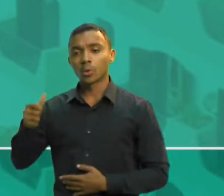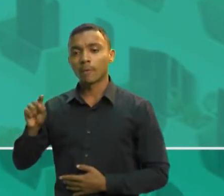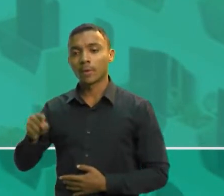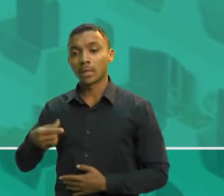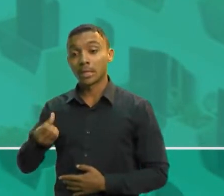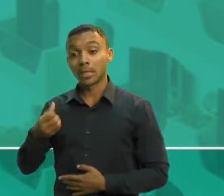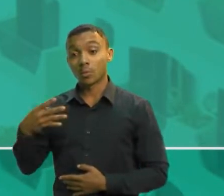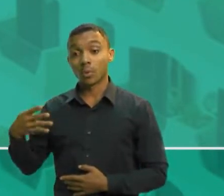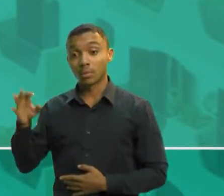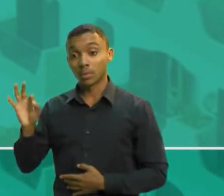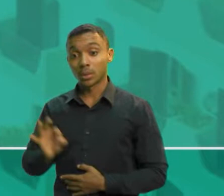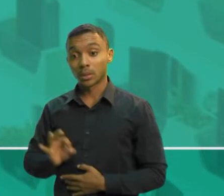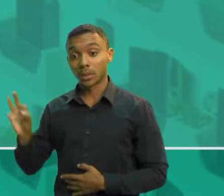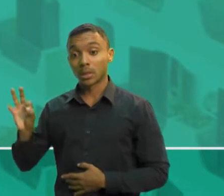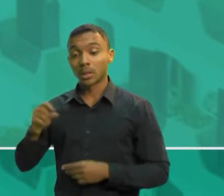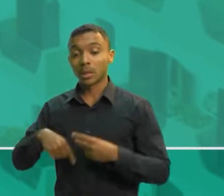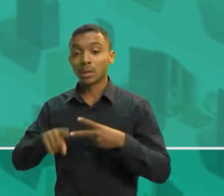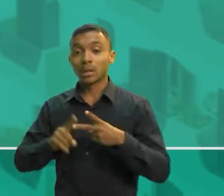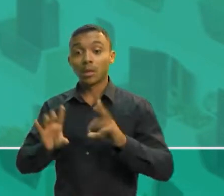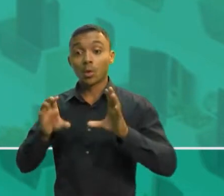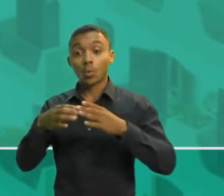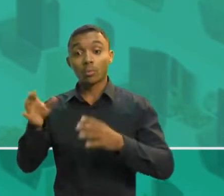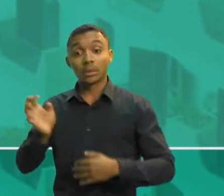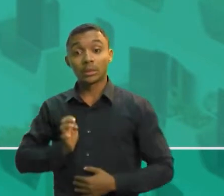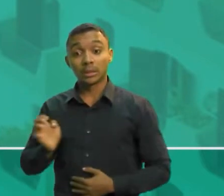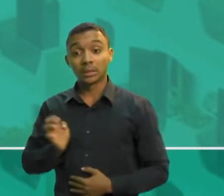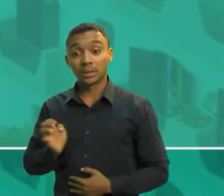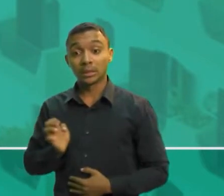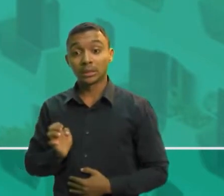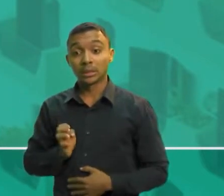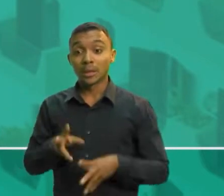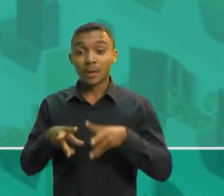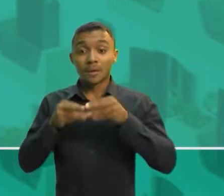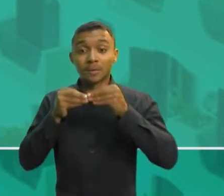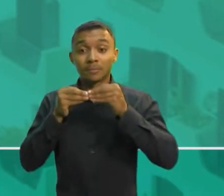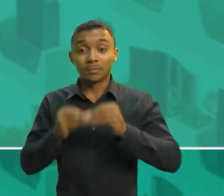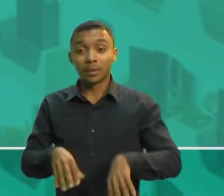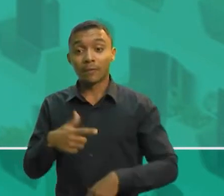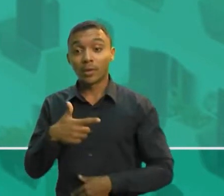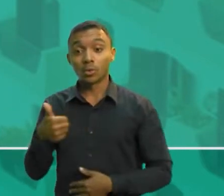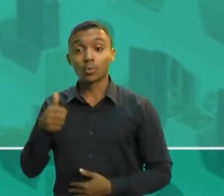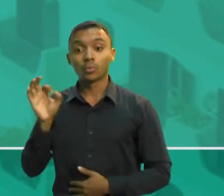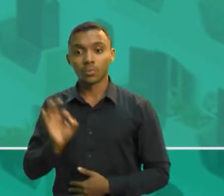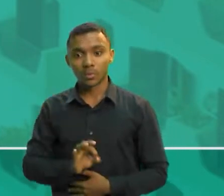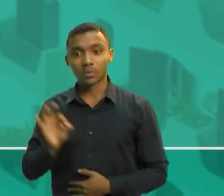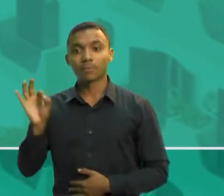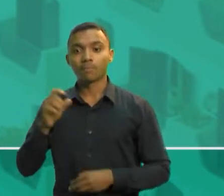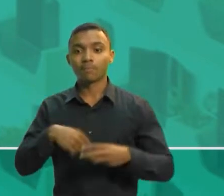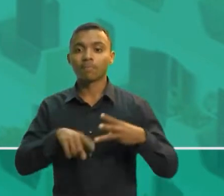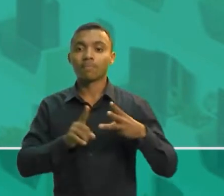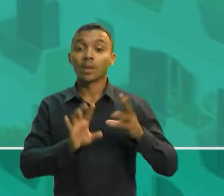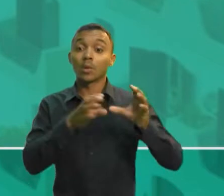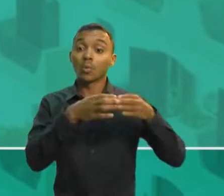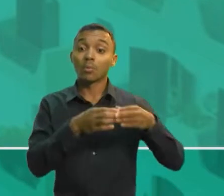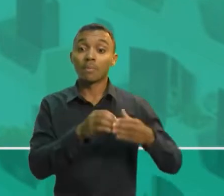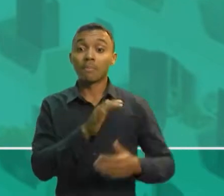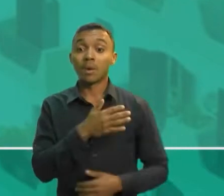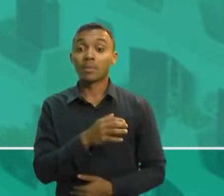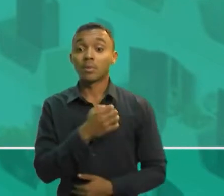população mais rica teve perda maior, cerca de 21%, e o grupo intermediário 4